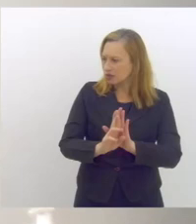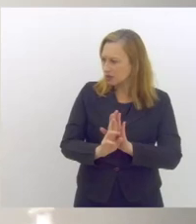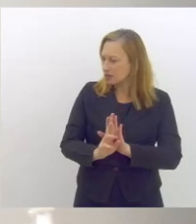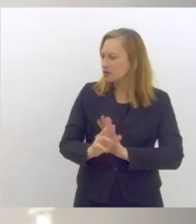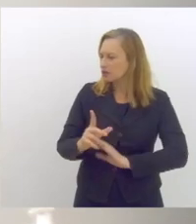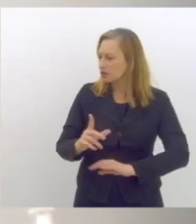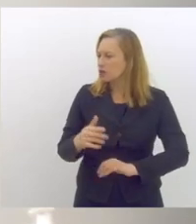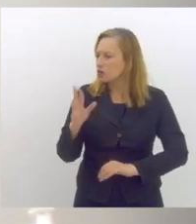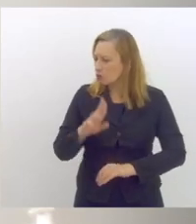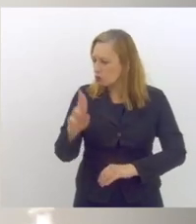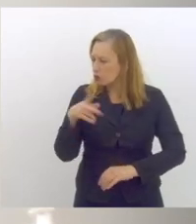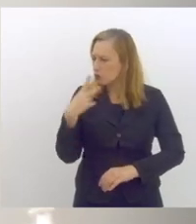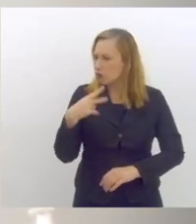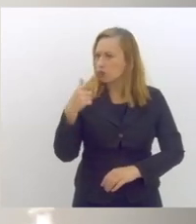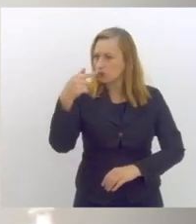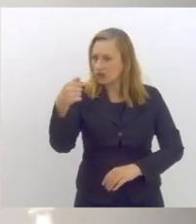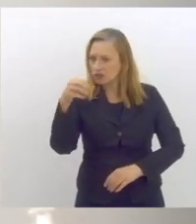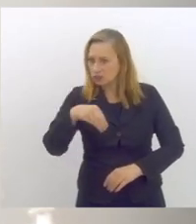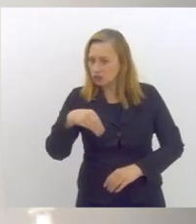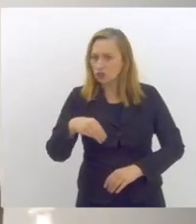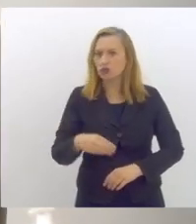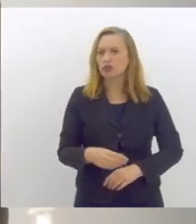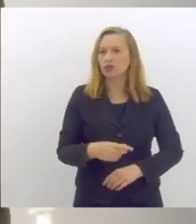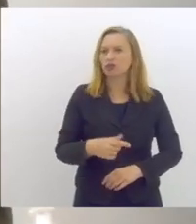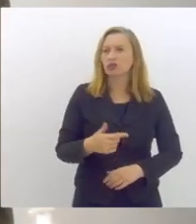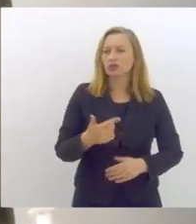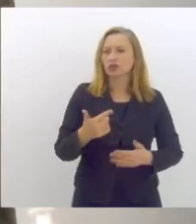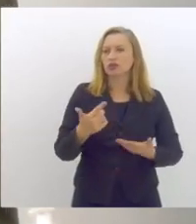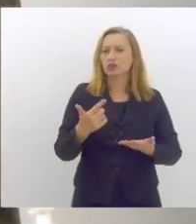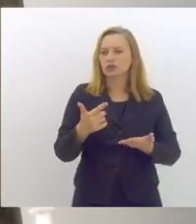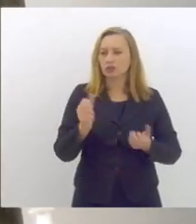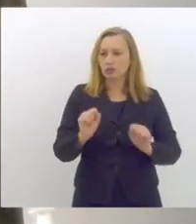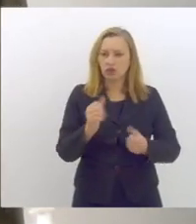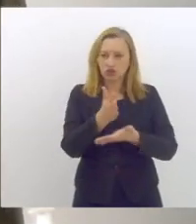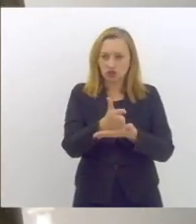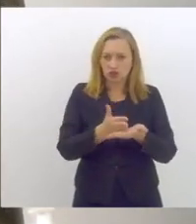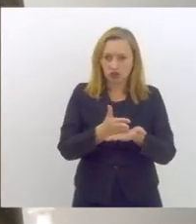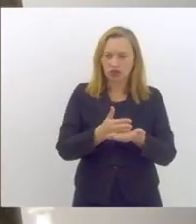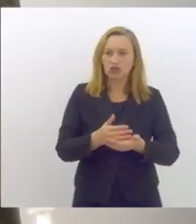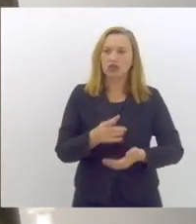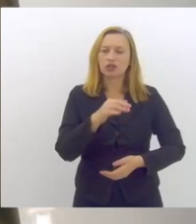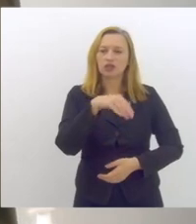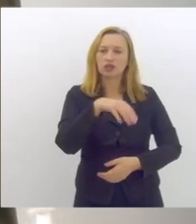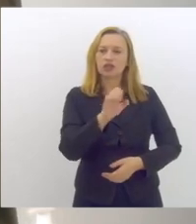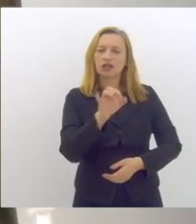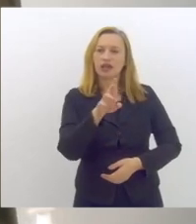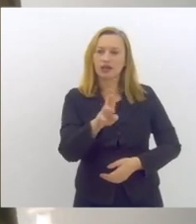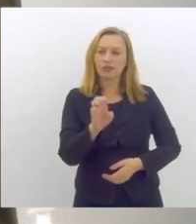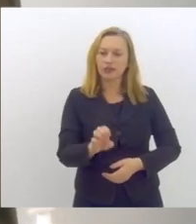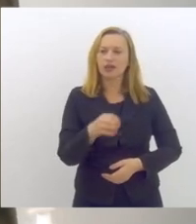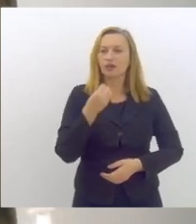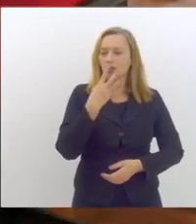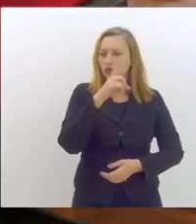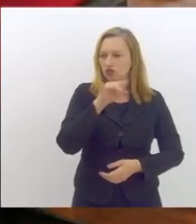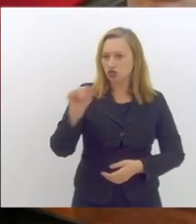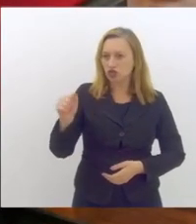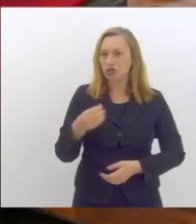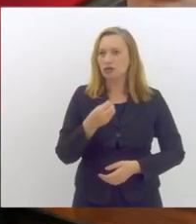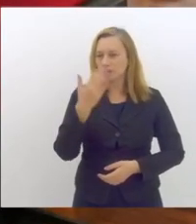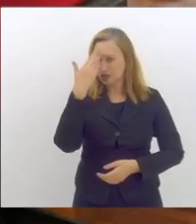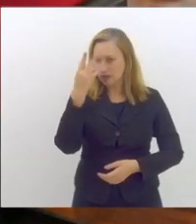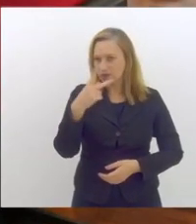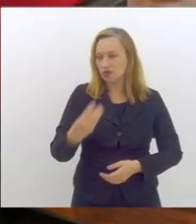palavra tá bom a gente vai ter sete minutos aí vocês mais ou menos podem dividir então Guilherme bom dia obrigado pela presença